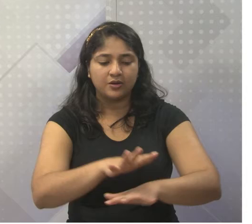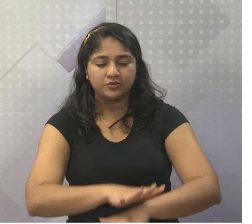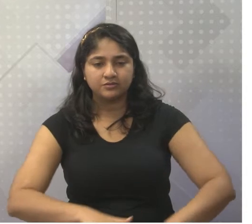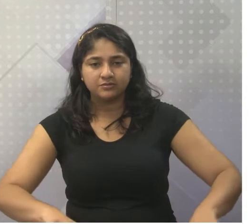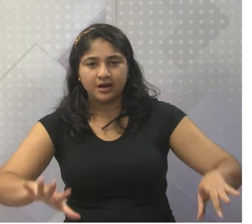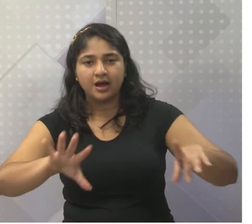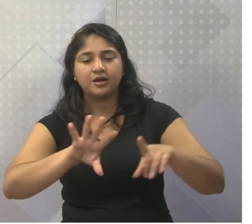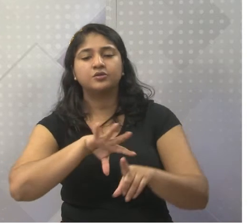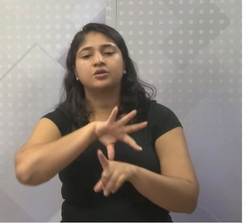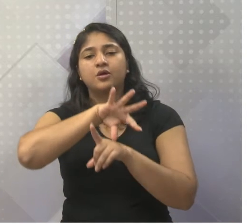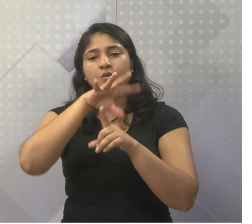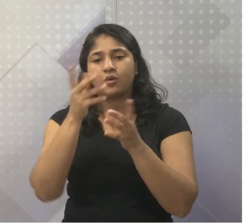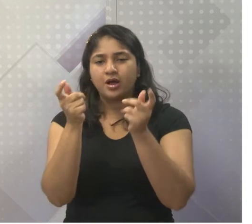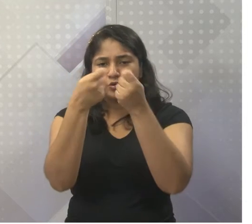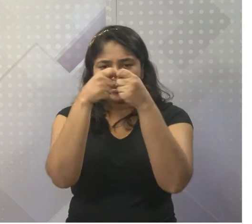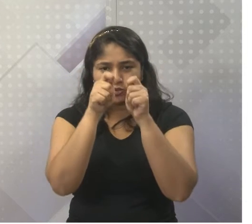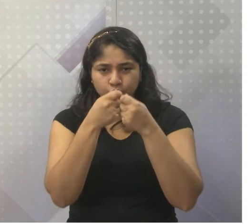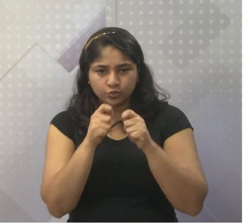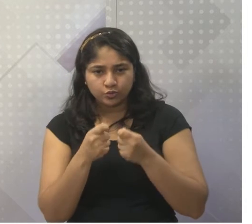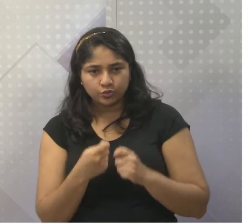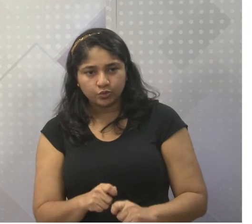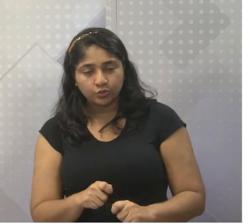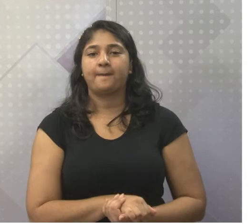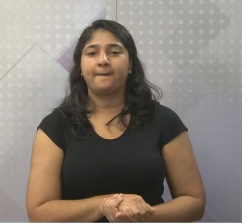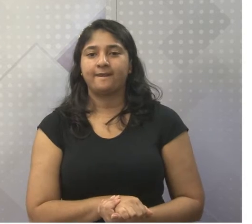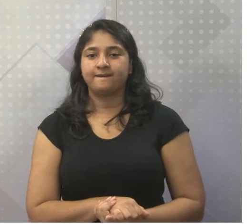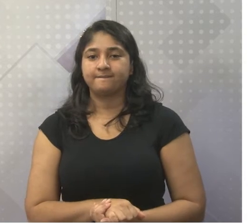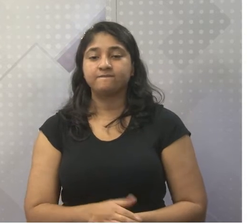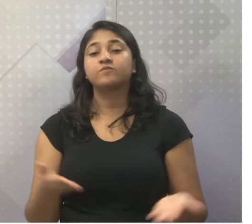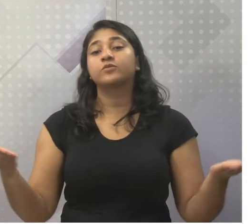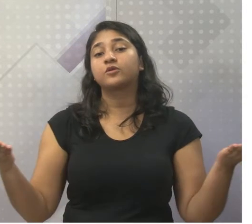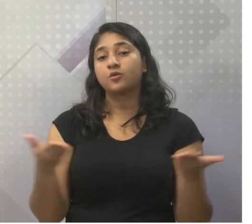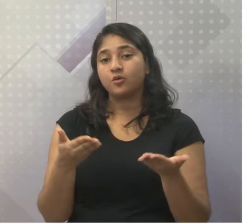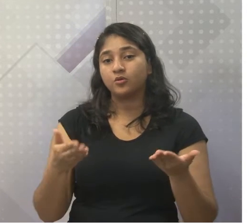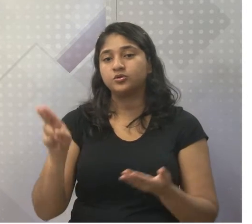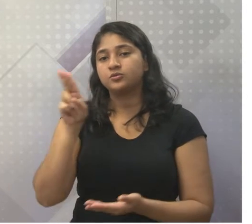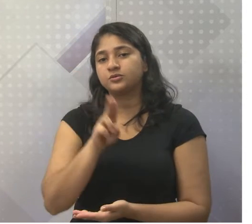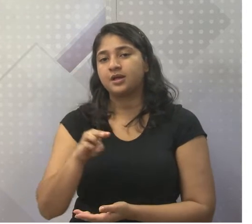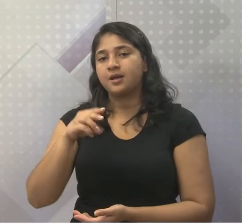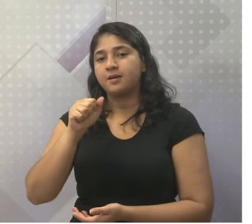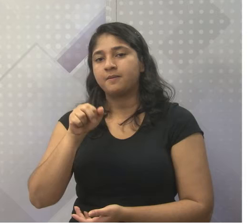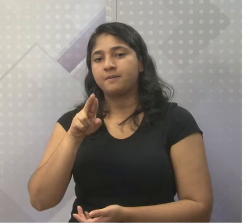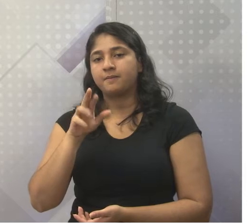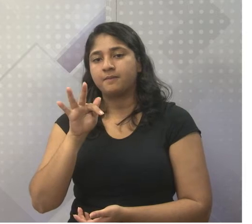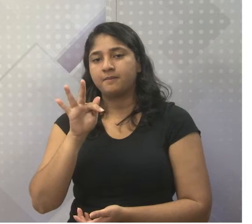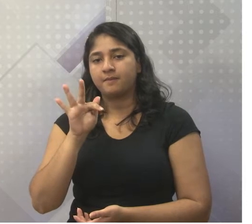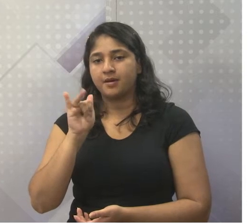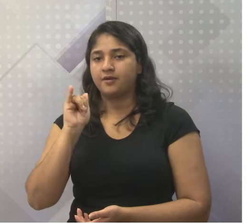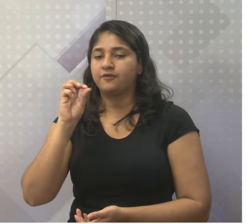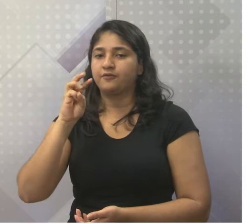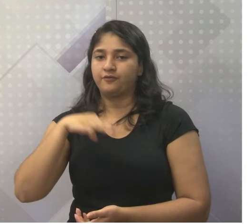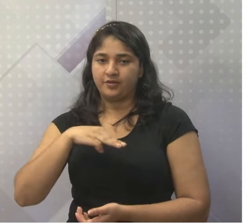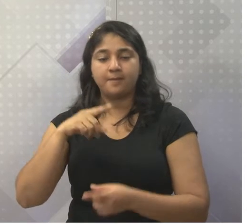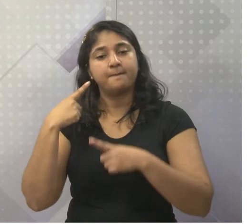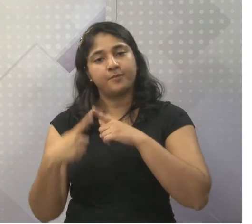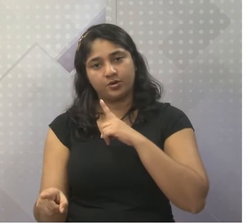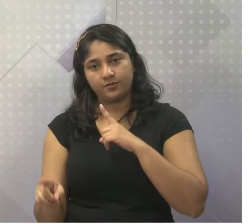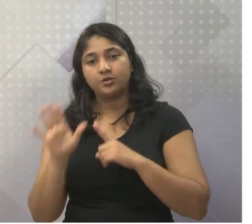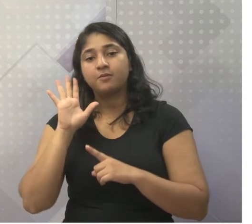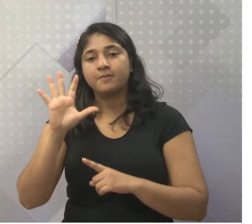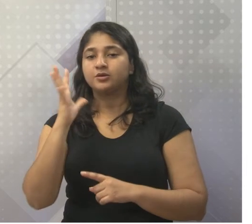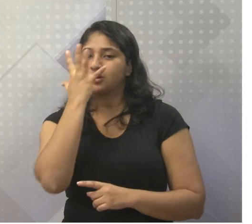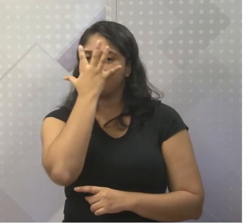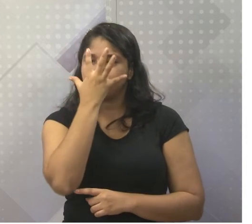esculturas de argila, o marfim hoje é proibido, né? Hoje o marfim é proibido, né? Mas temos as máscaras